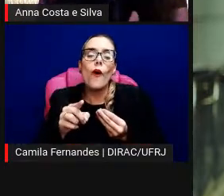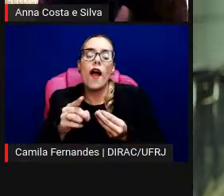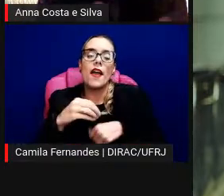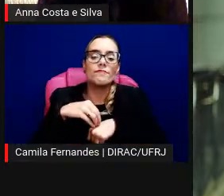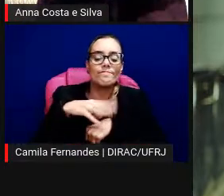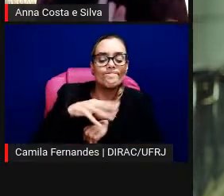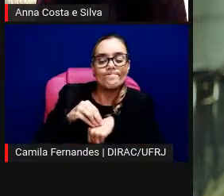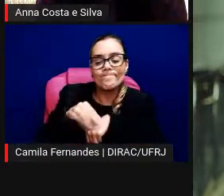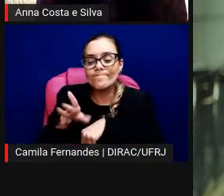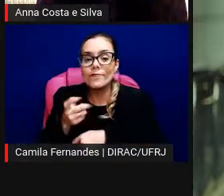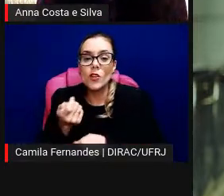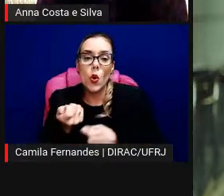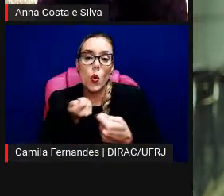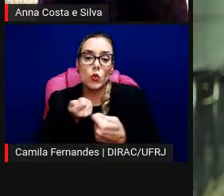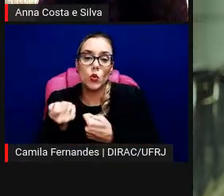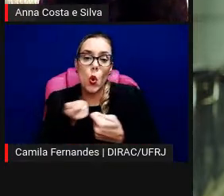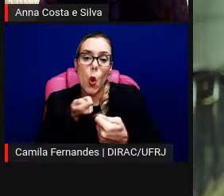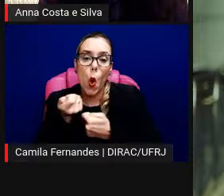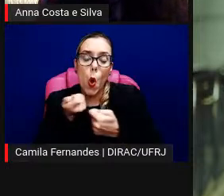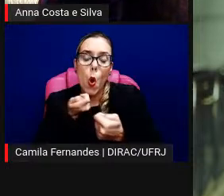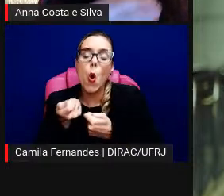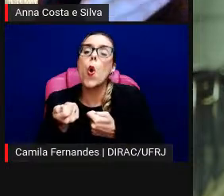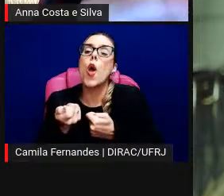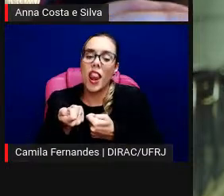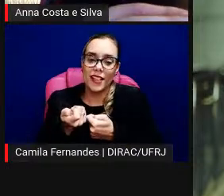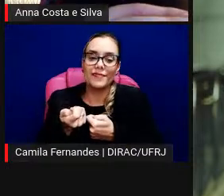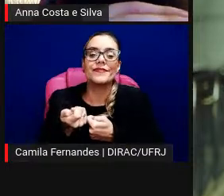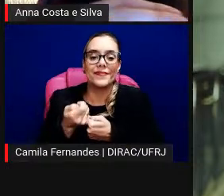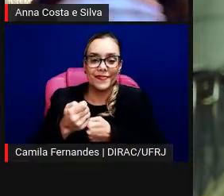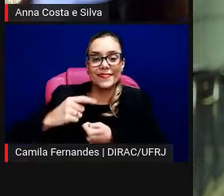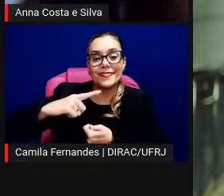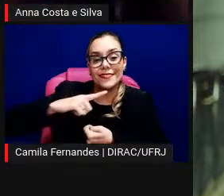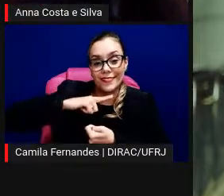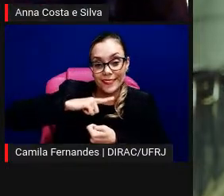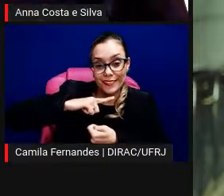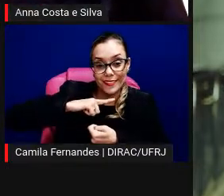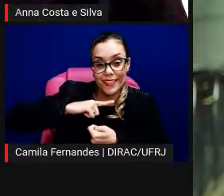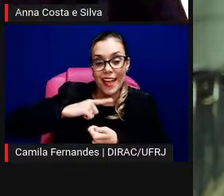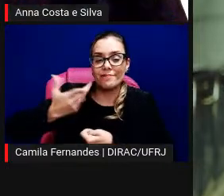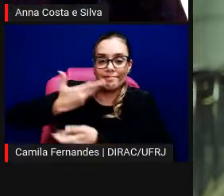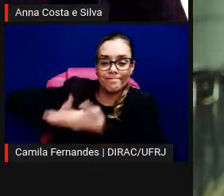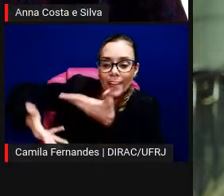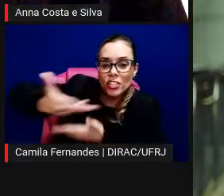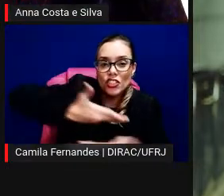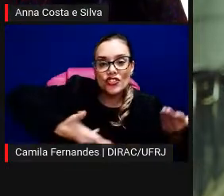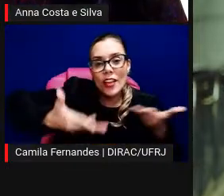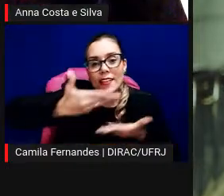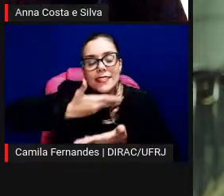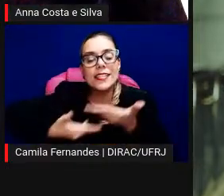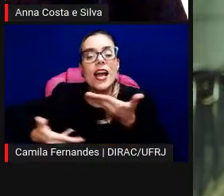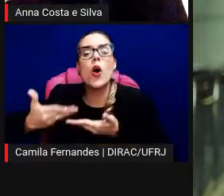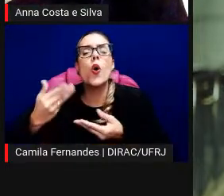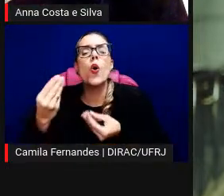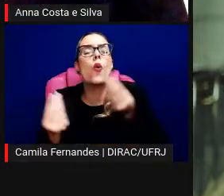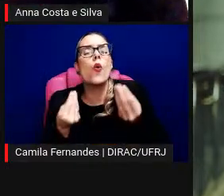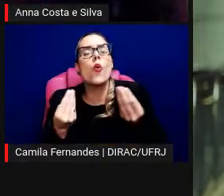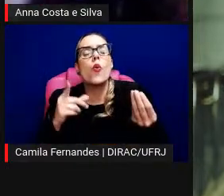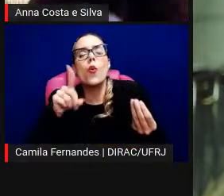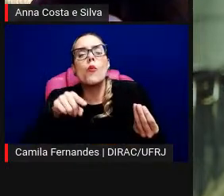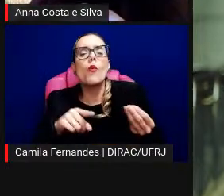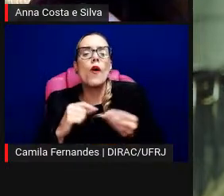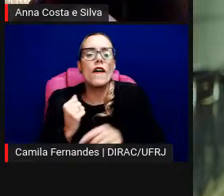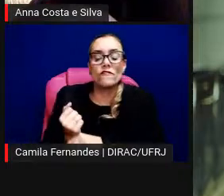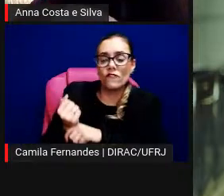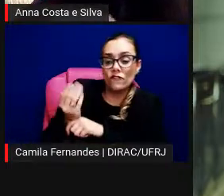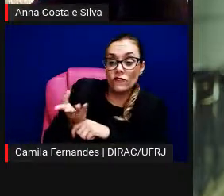esses trajetos entre o espaço expositivo, o fora do espaço expositivo,